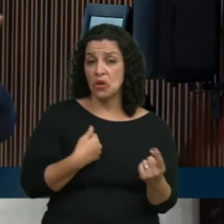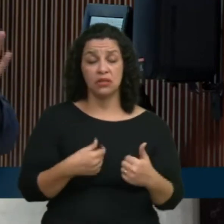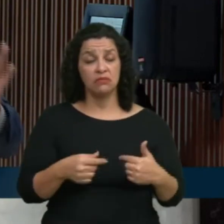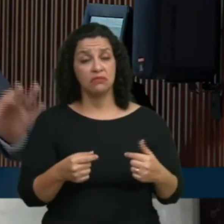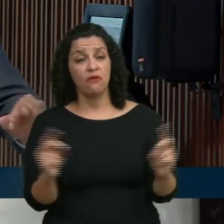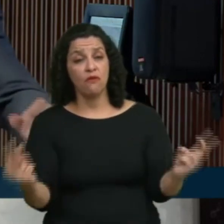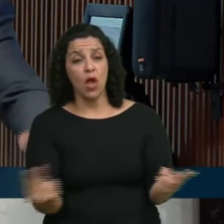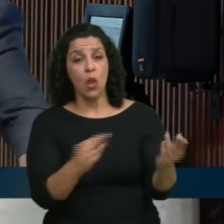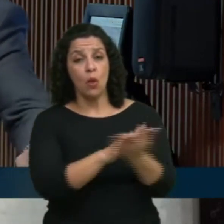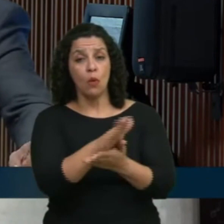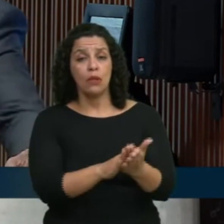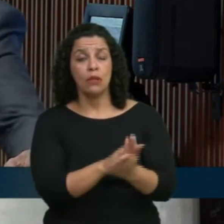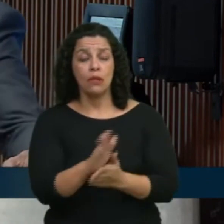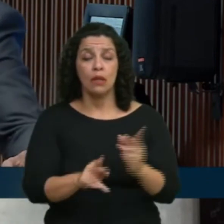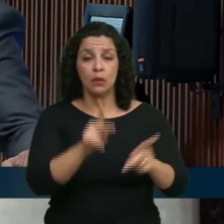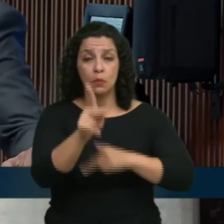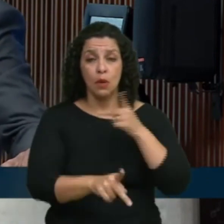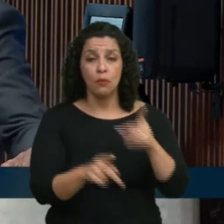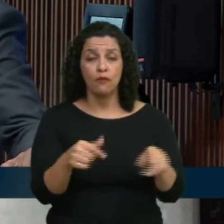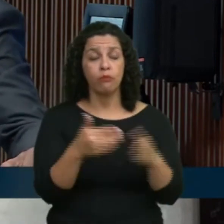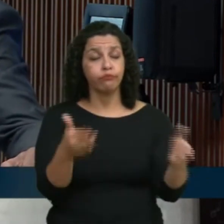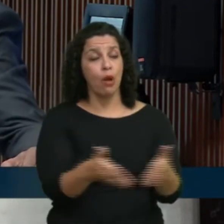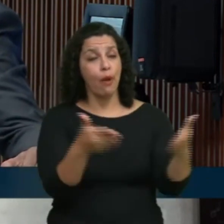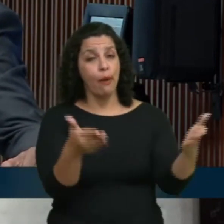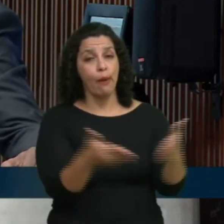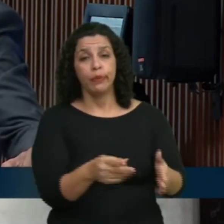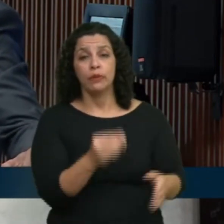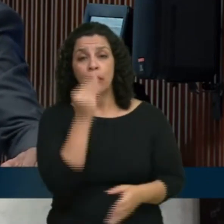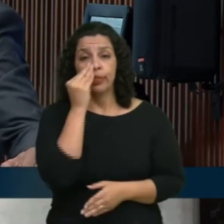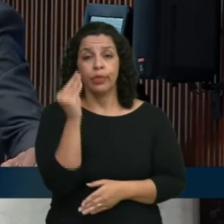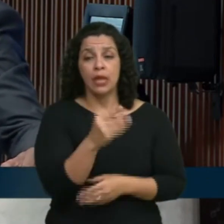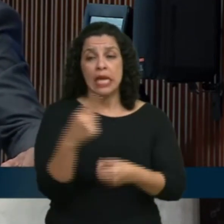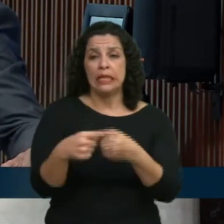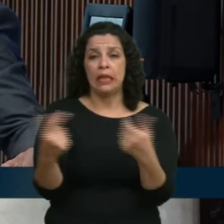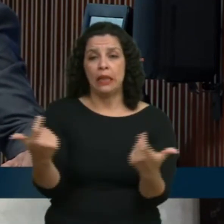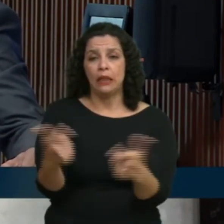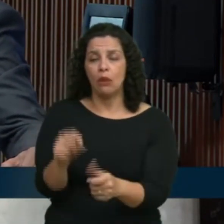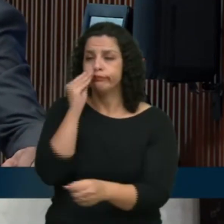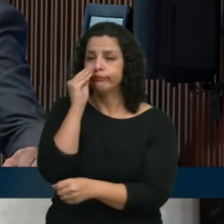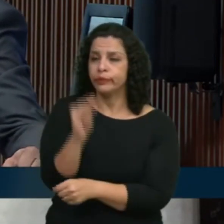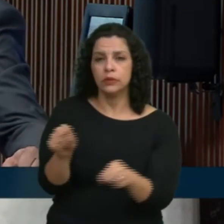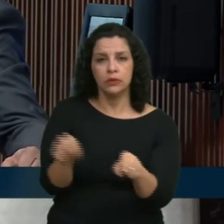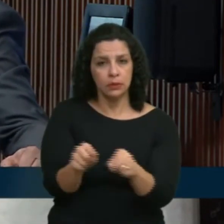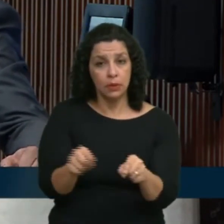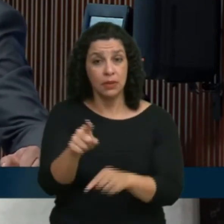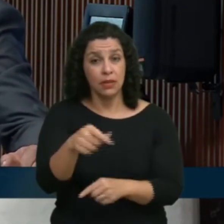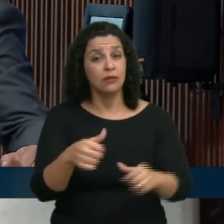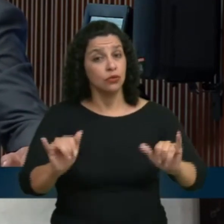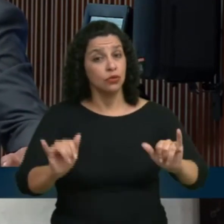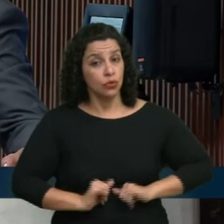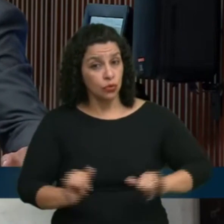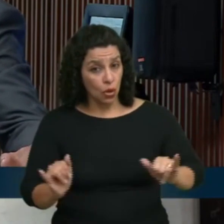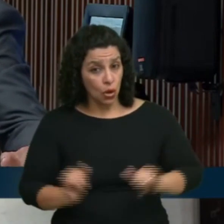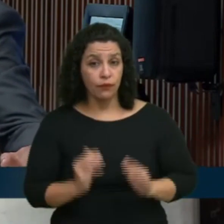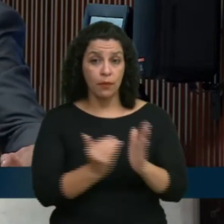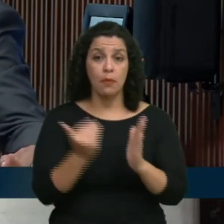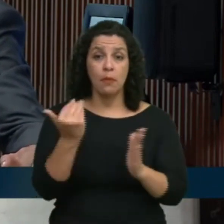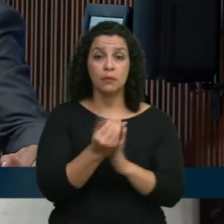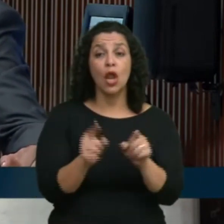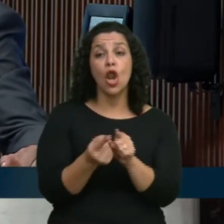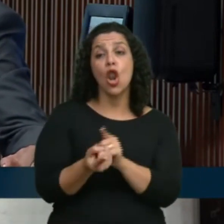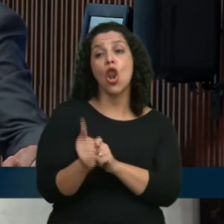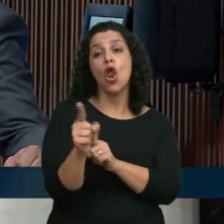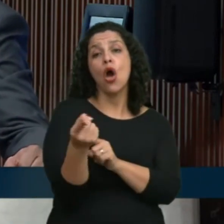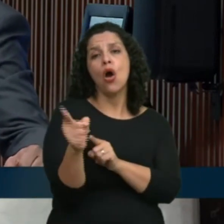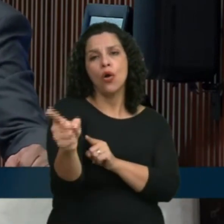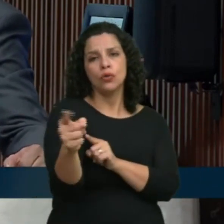consideração principalmente aos mais pobres e às cidades menores do interior do estado, que pagam muito mais pelo distanciamento